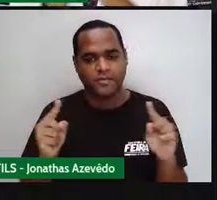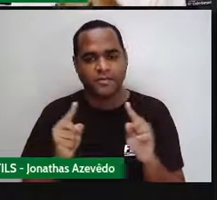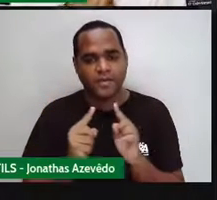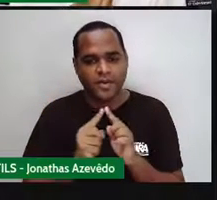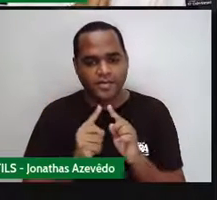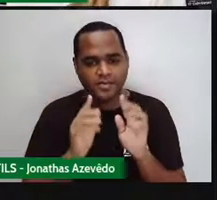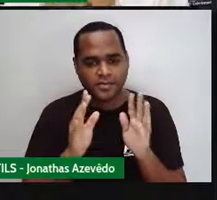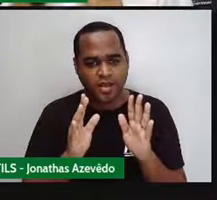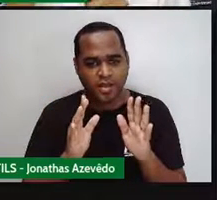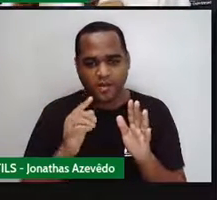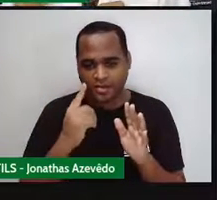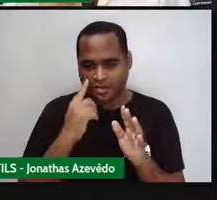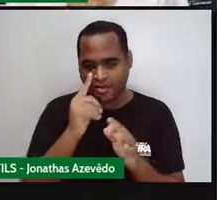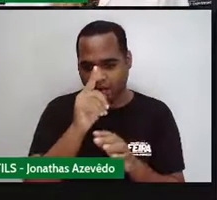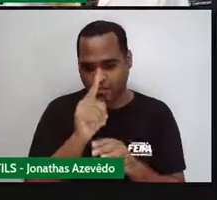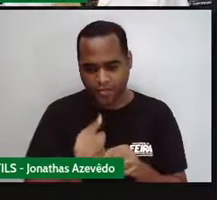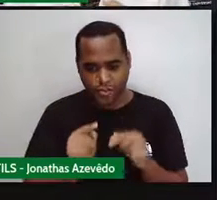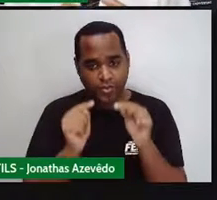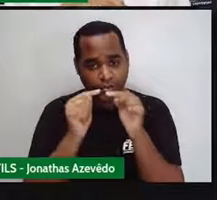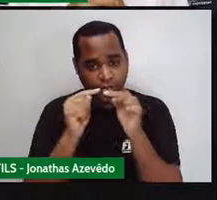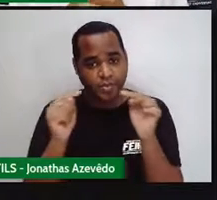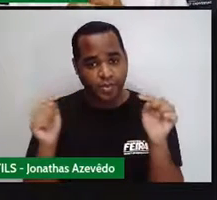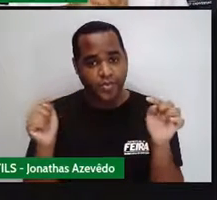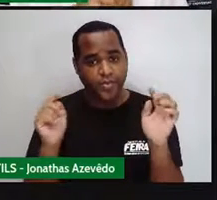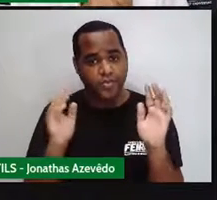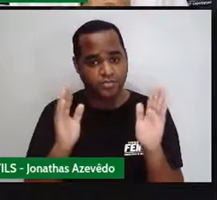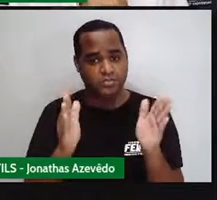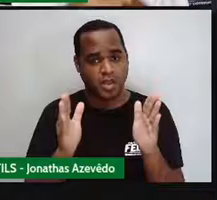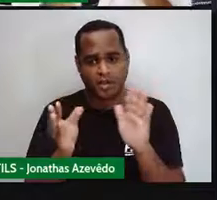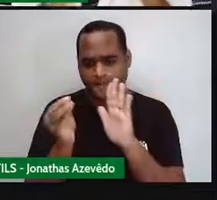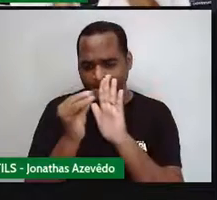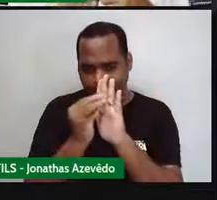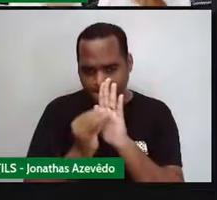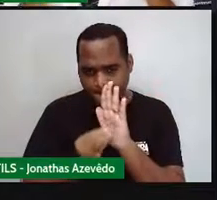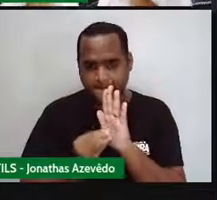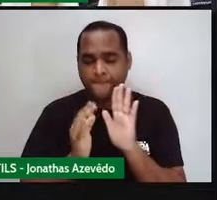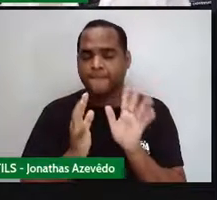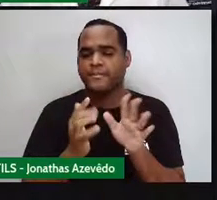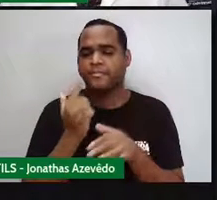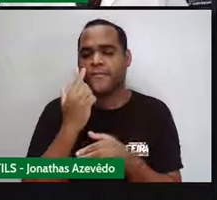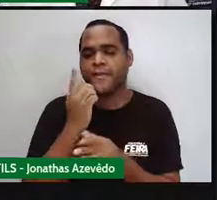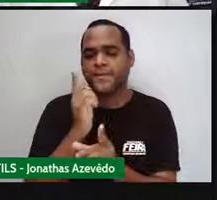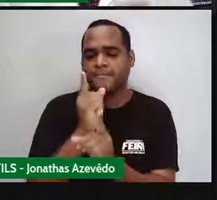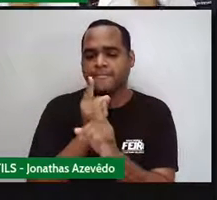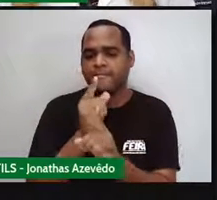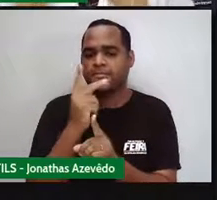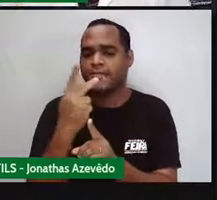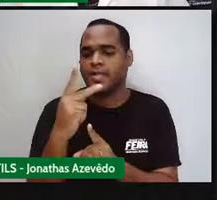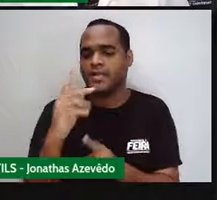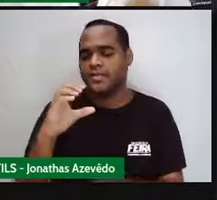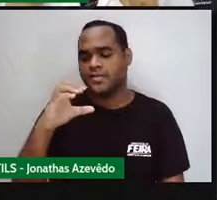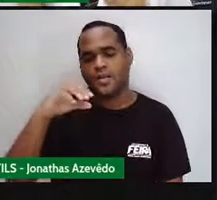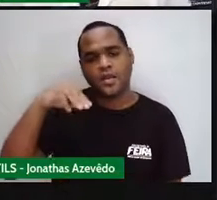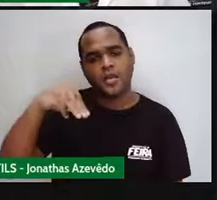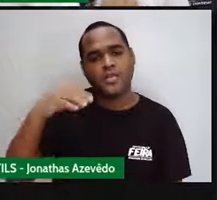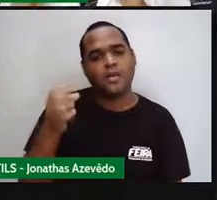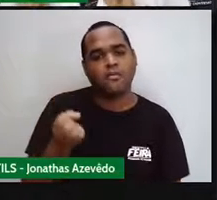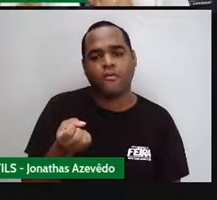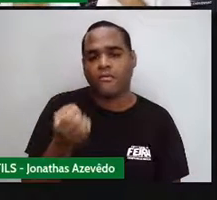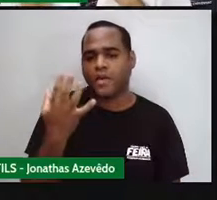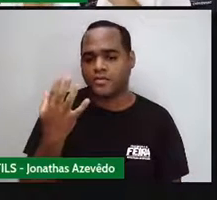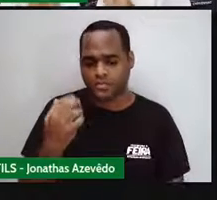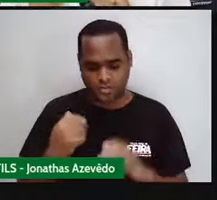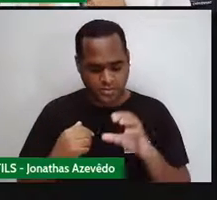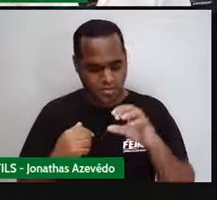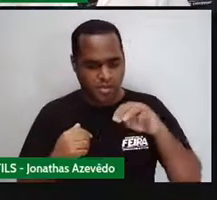olha as diagonais que a gente acabou de marcar no losango e tenta achar as medidas dessas